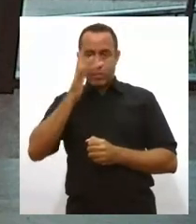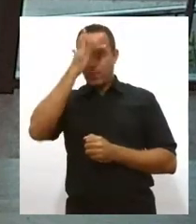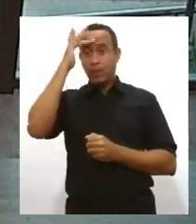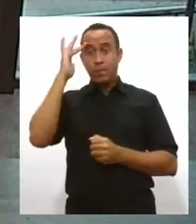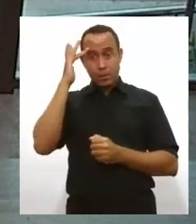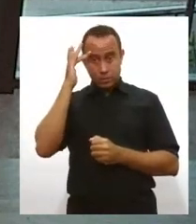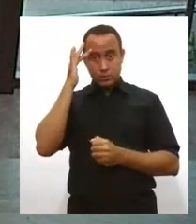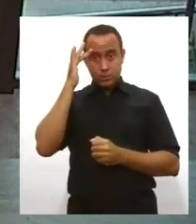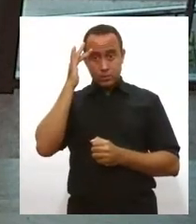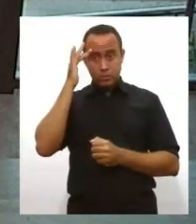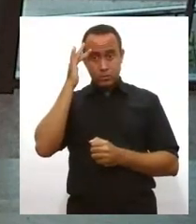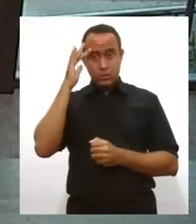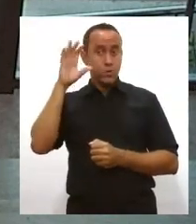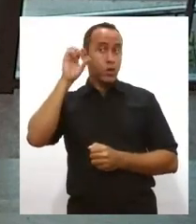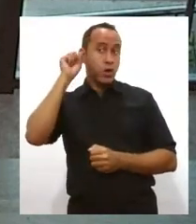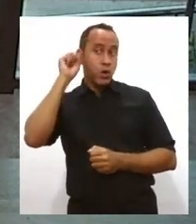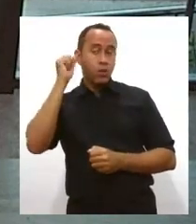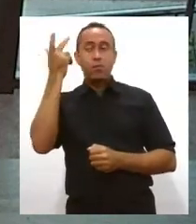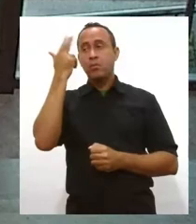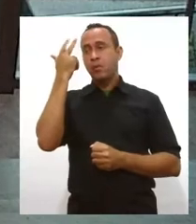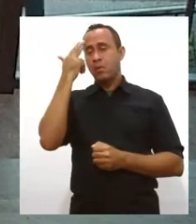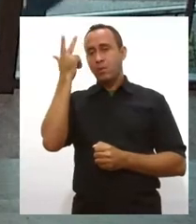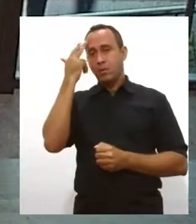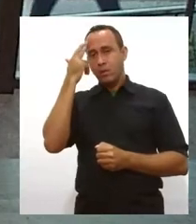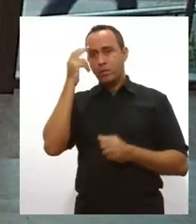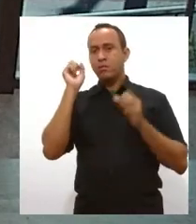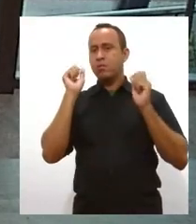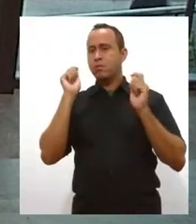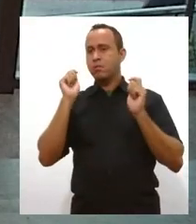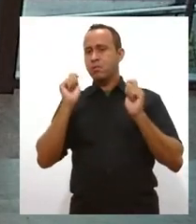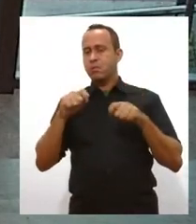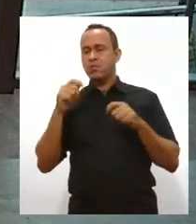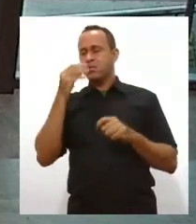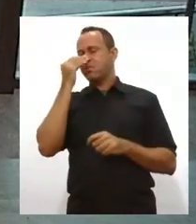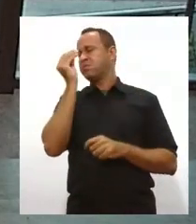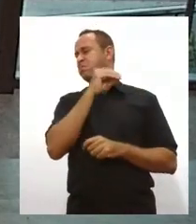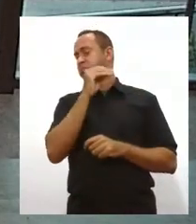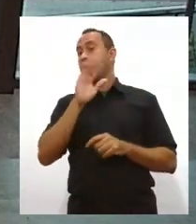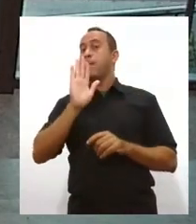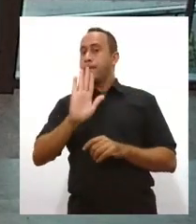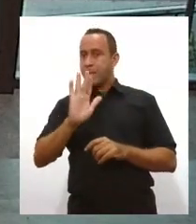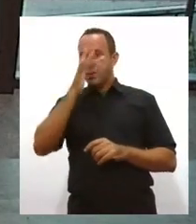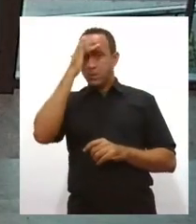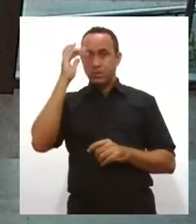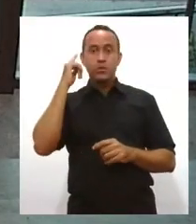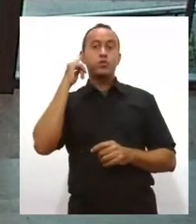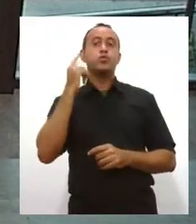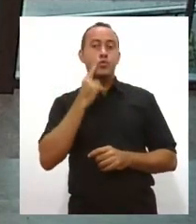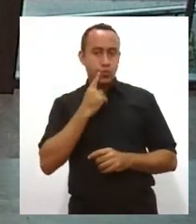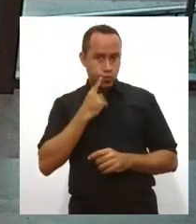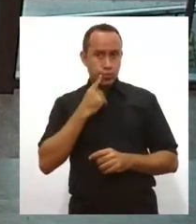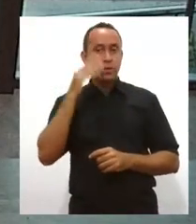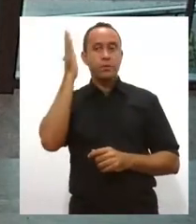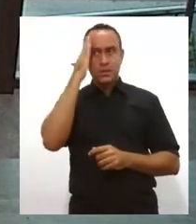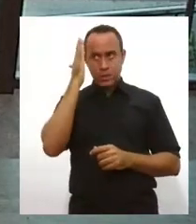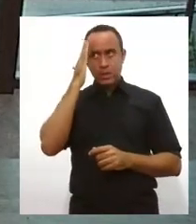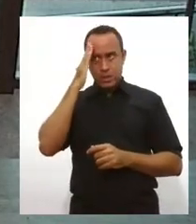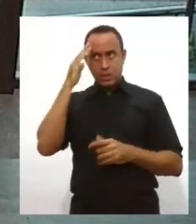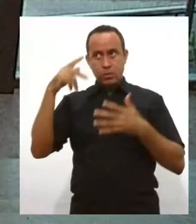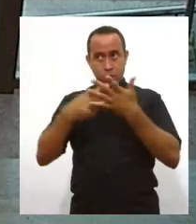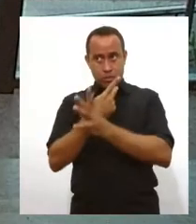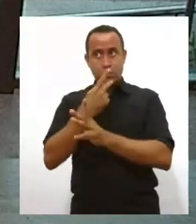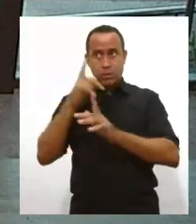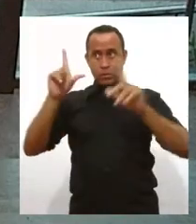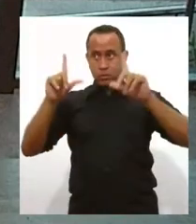que ouvem normalmente, pode não dar importância, mas para aquelas pessoas que precisam entender realmente o nós estamos